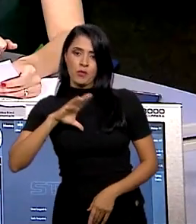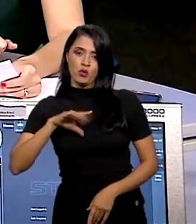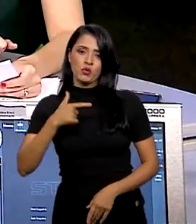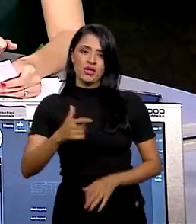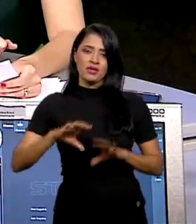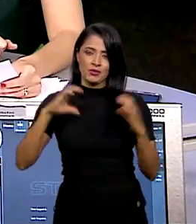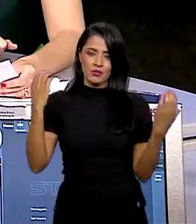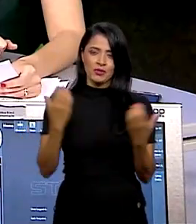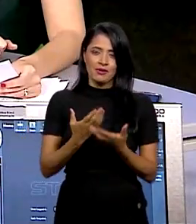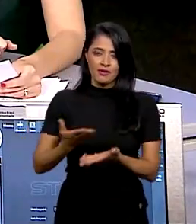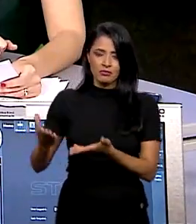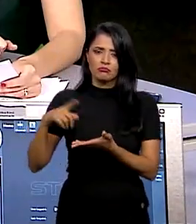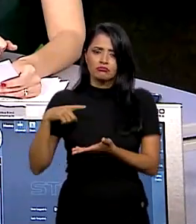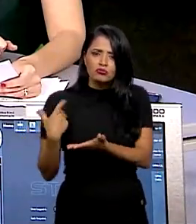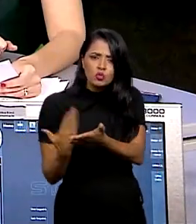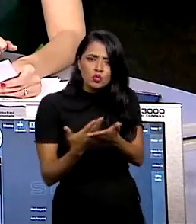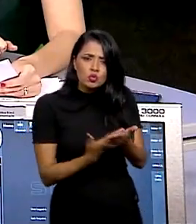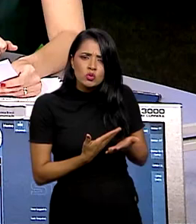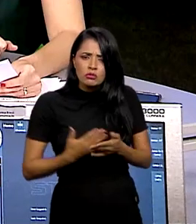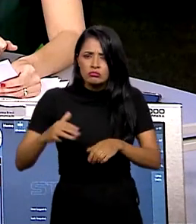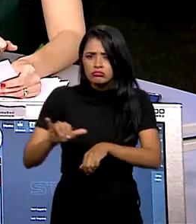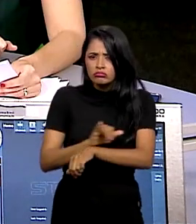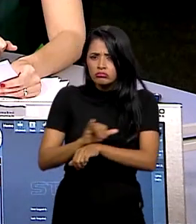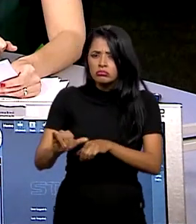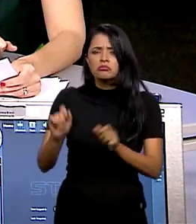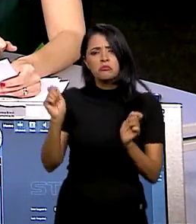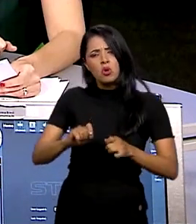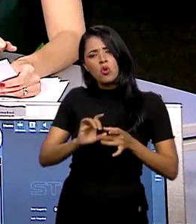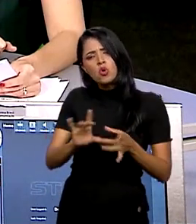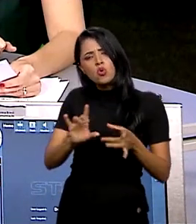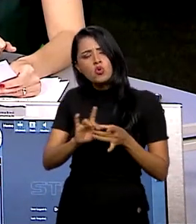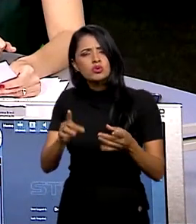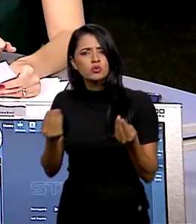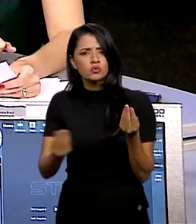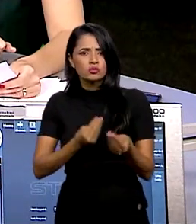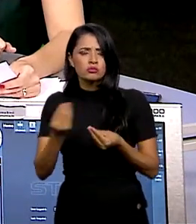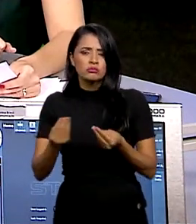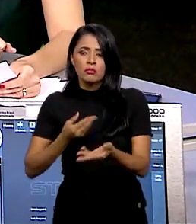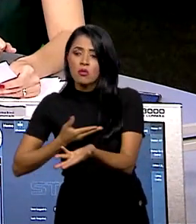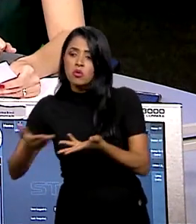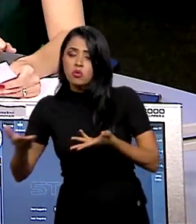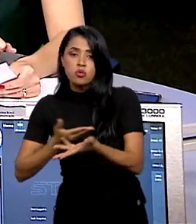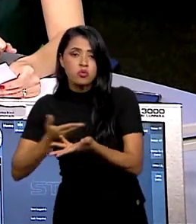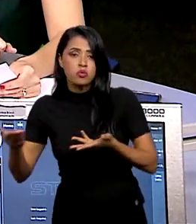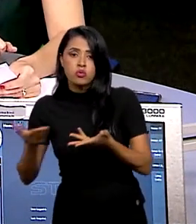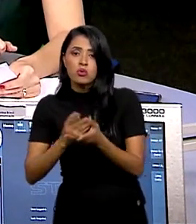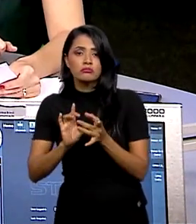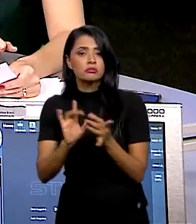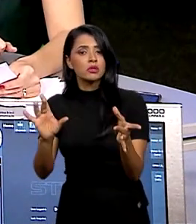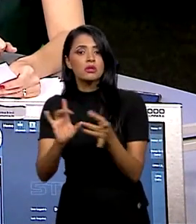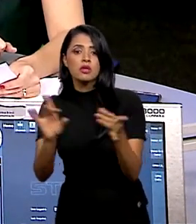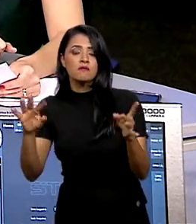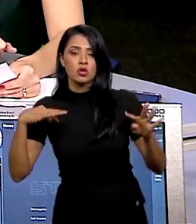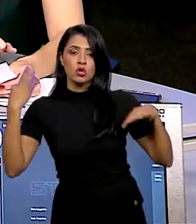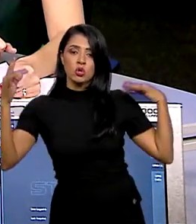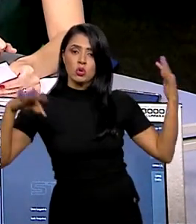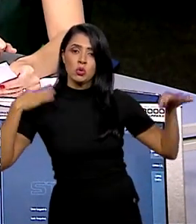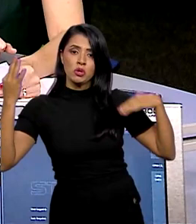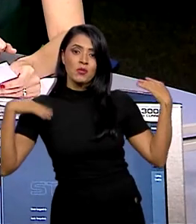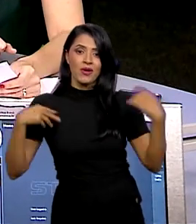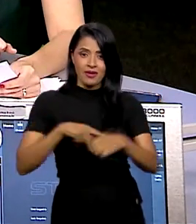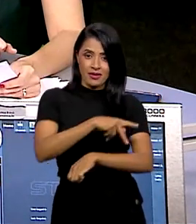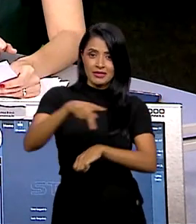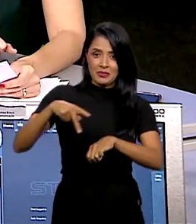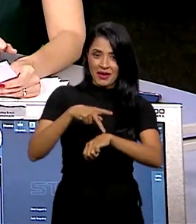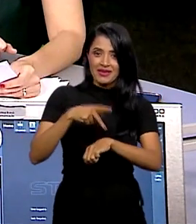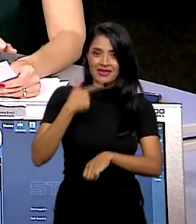Nós estamos estudando um mecanismo que permita a livre circulação para turismo entre os